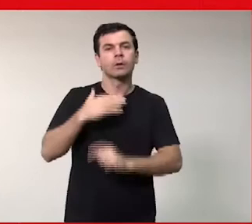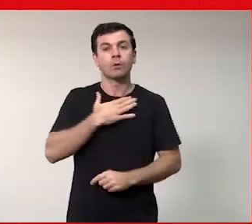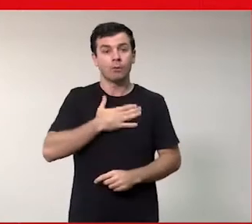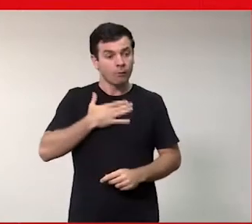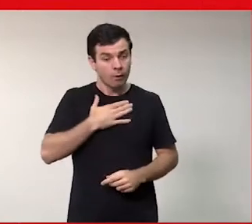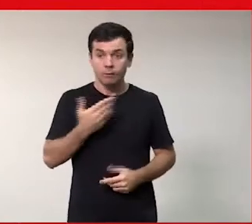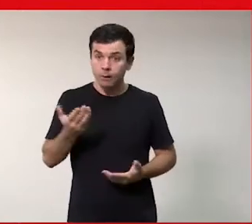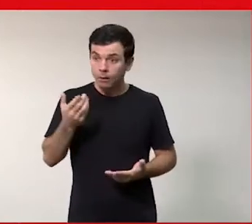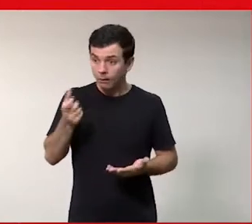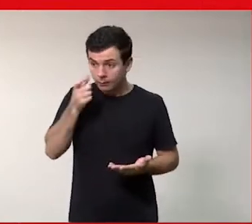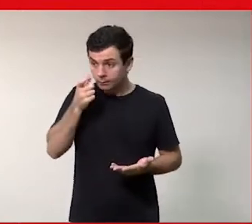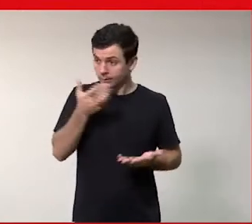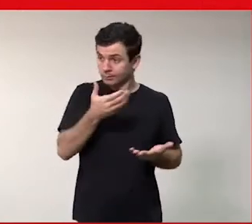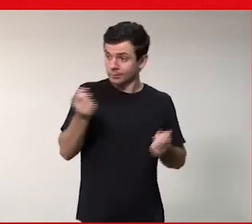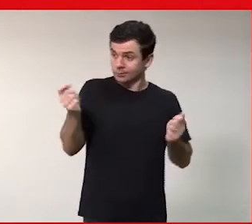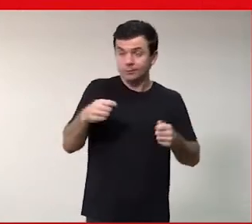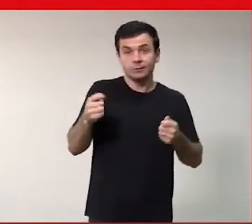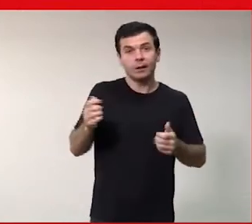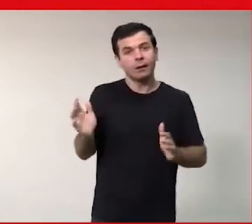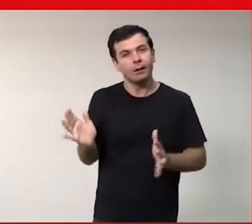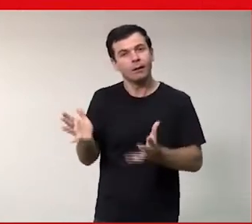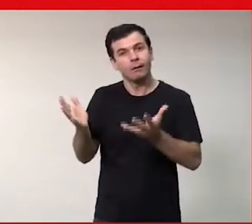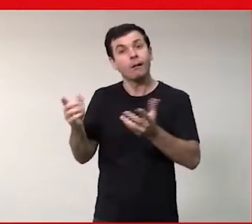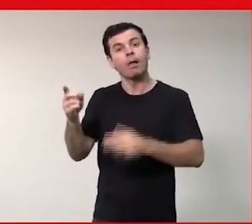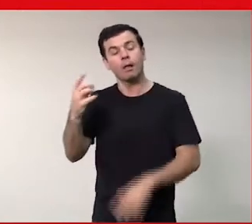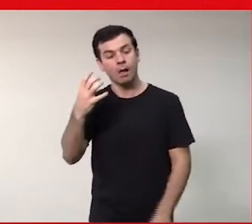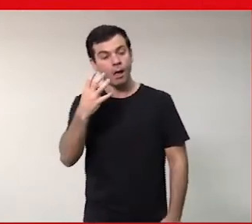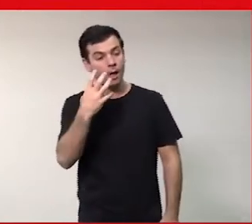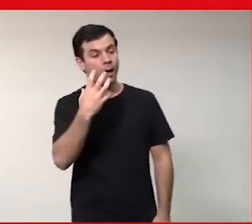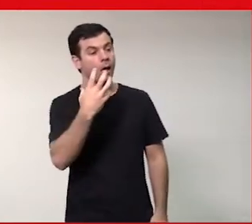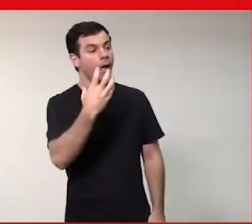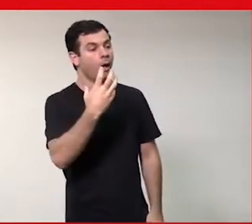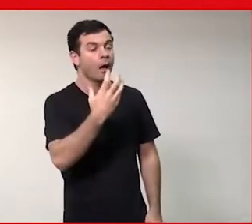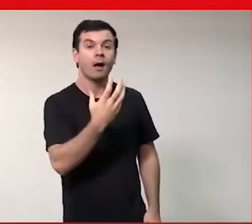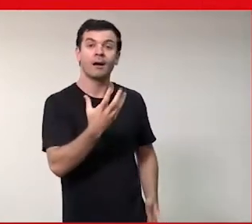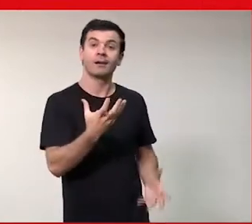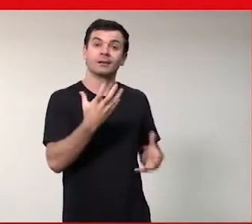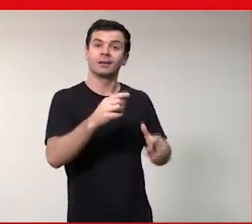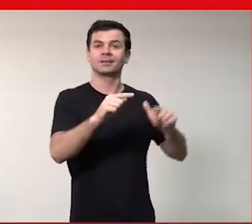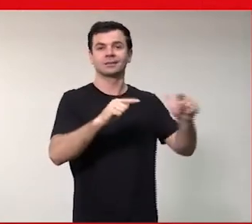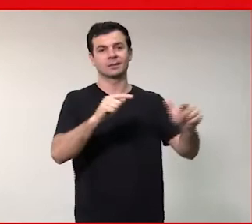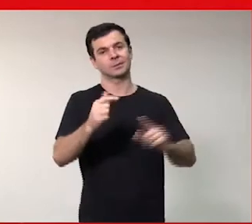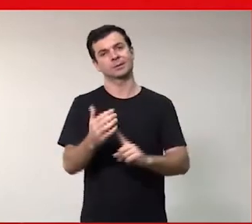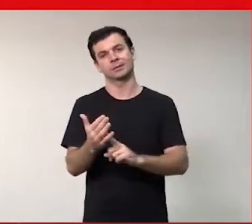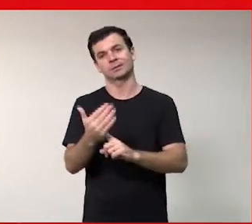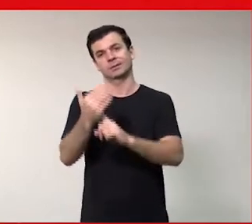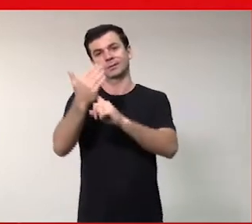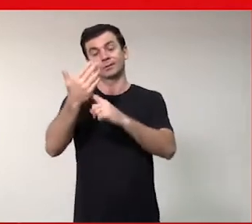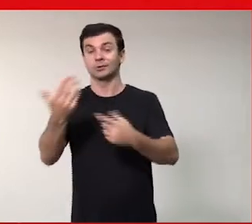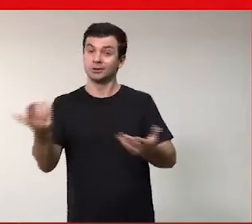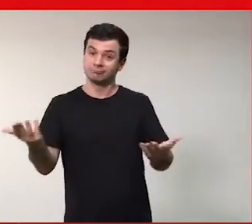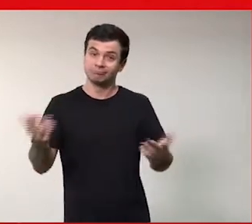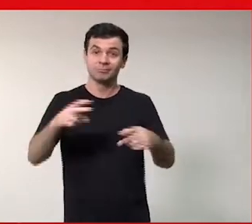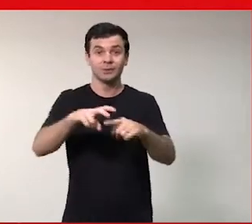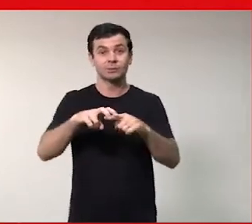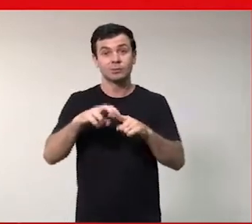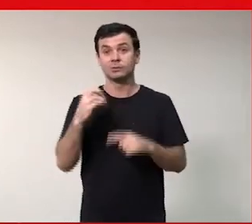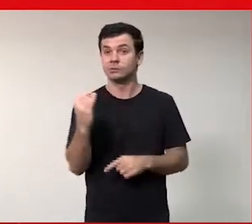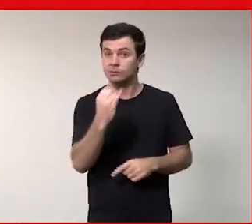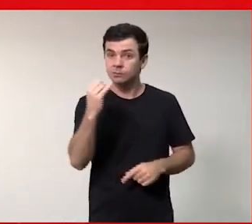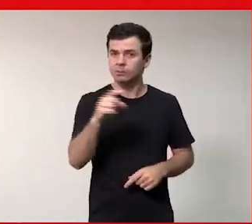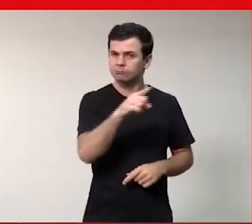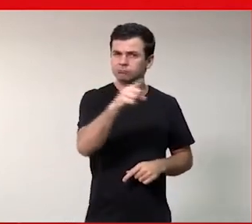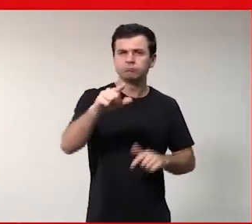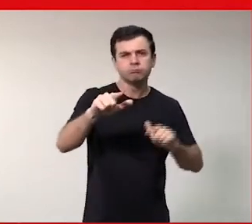a carreira da mulher na tecnologia. Então, é super importante que nós possamos ter atuações como